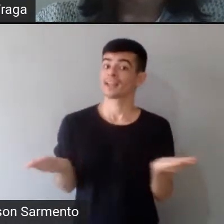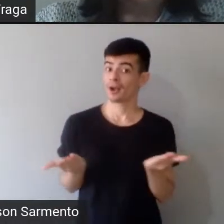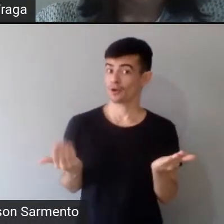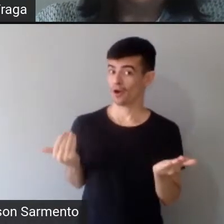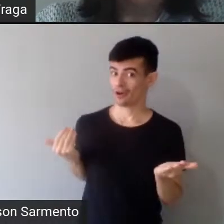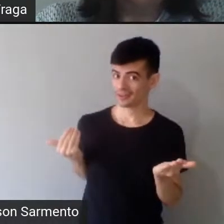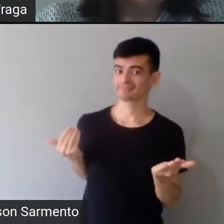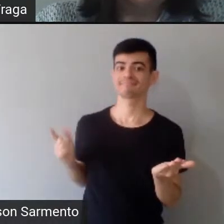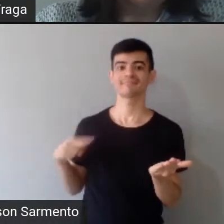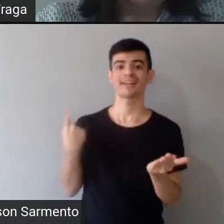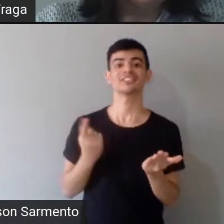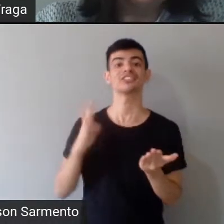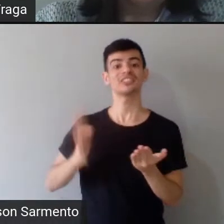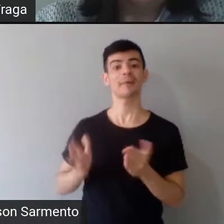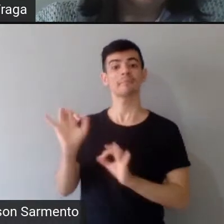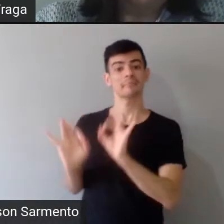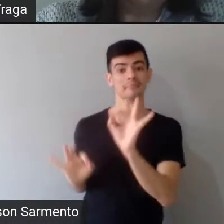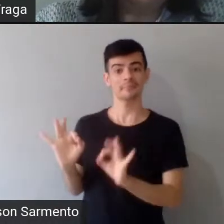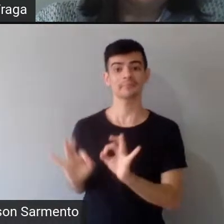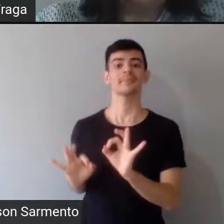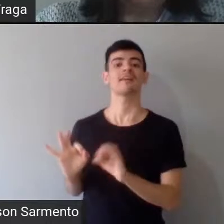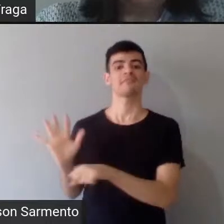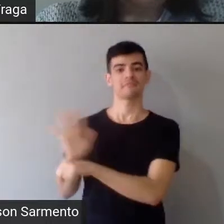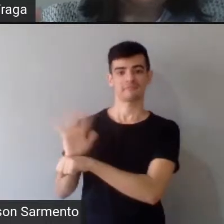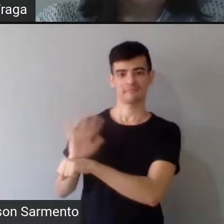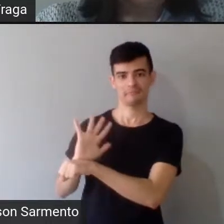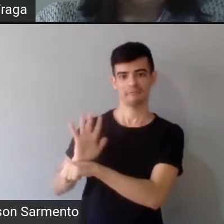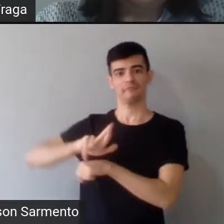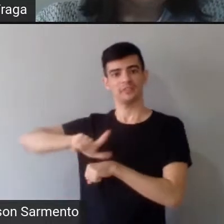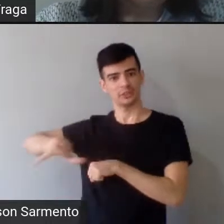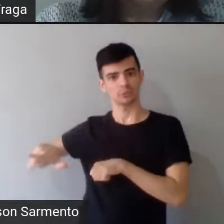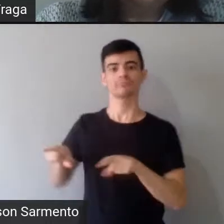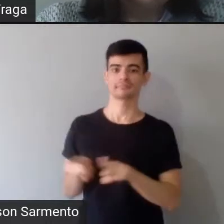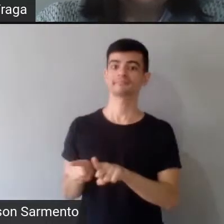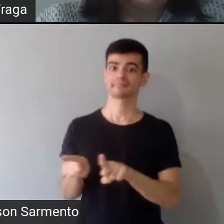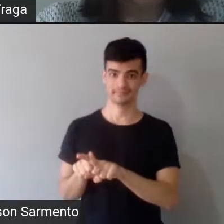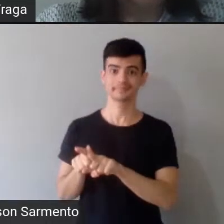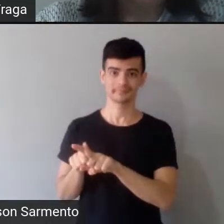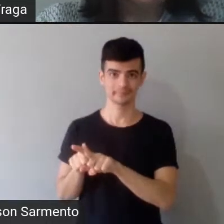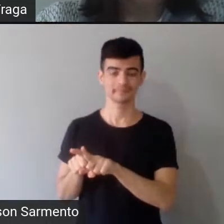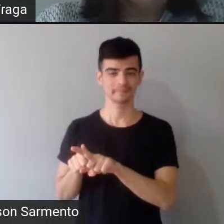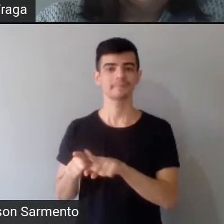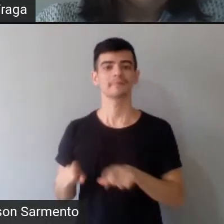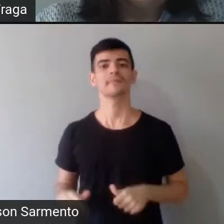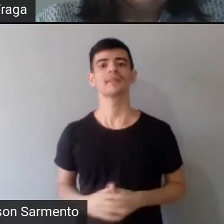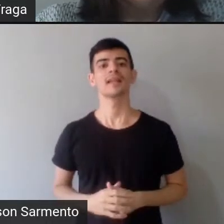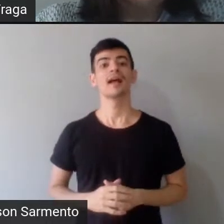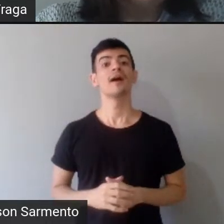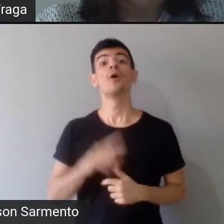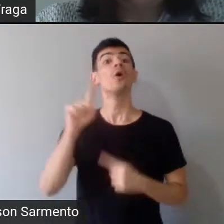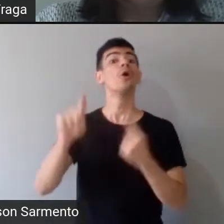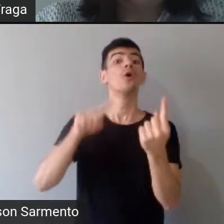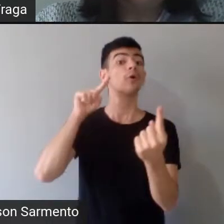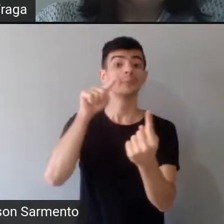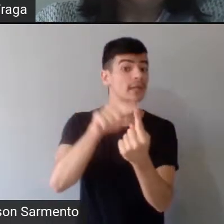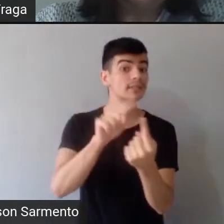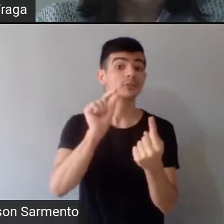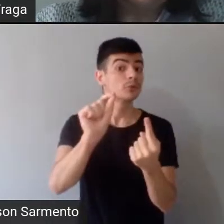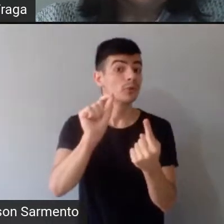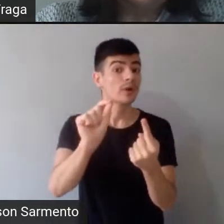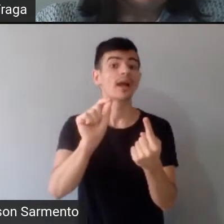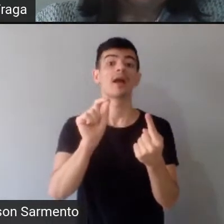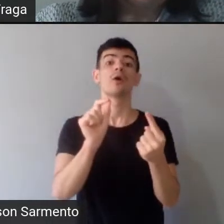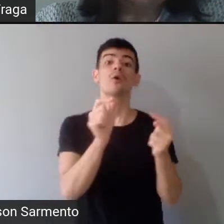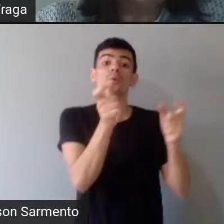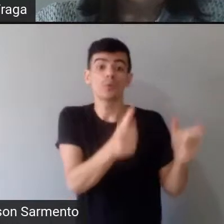material audiovisual também, sempre procurando, é, é, dar espaço para a língua indígena, né, que